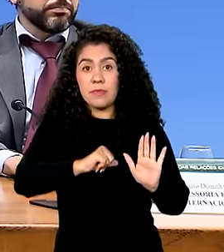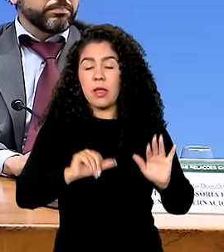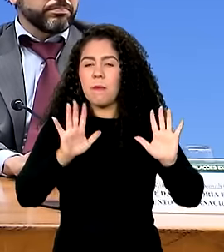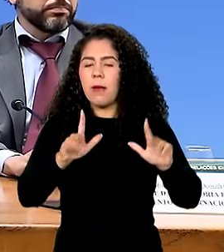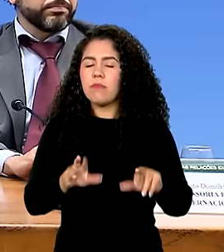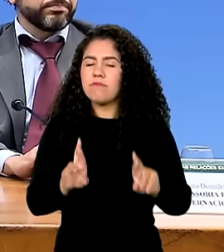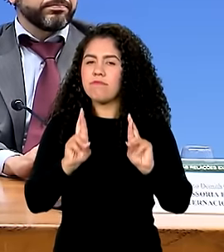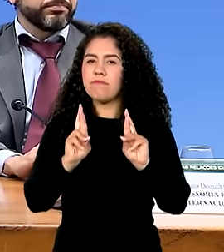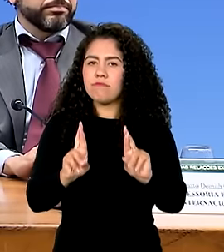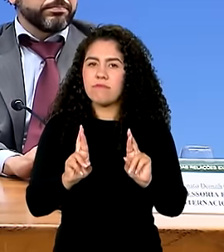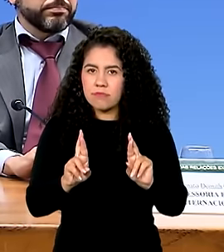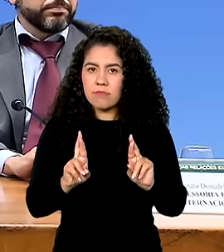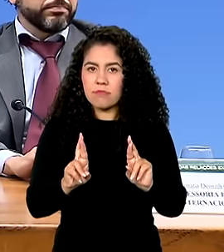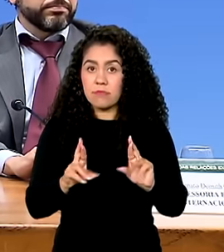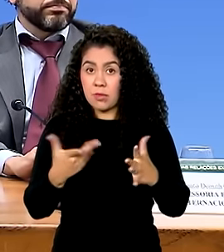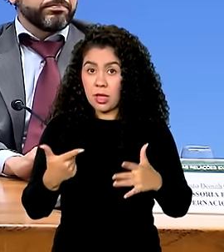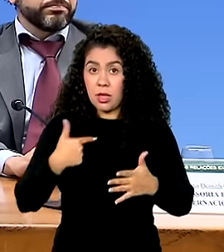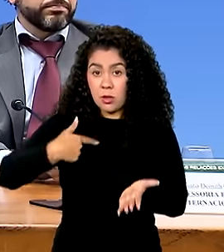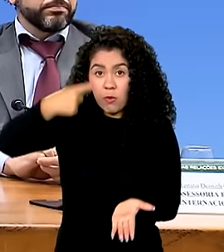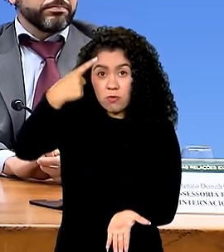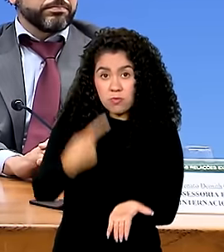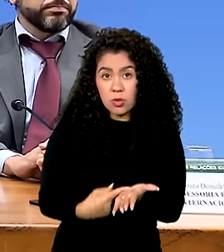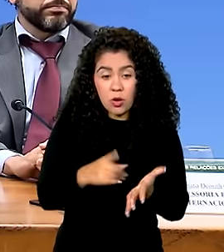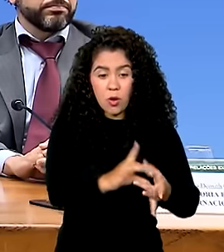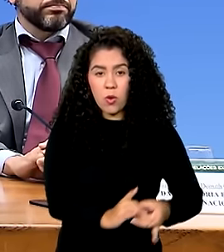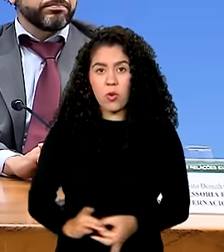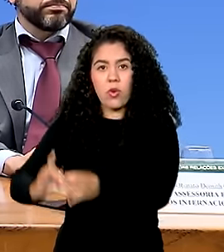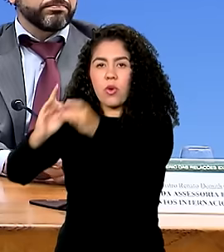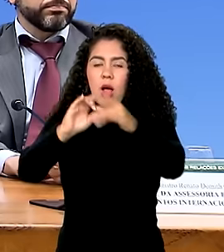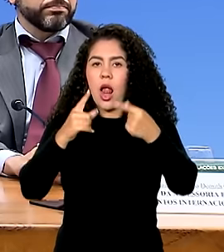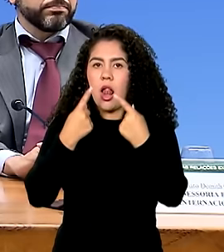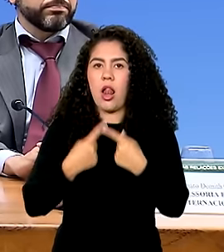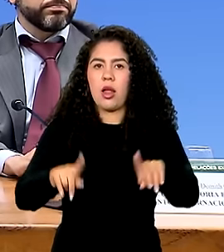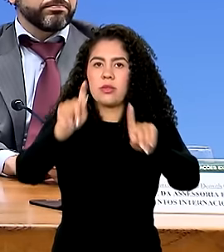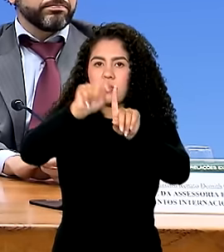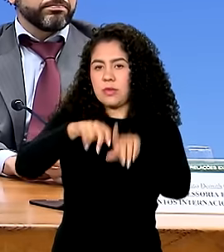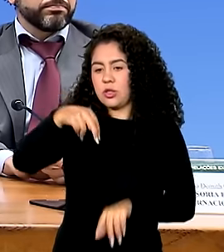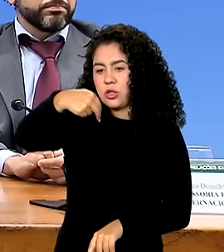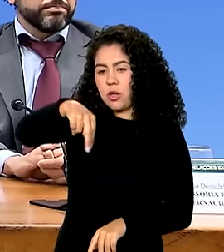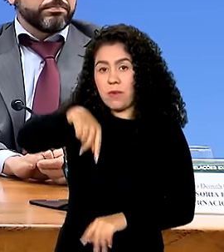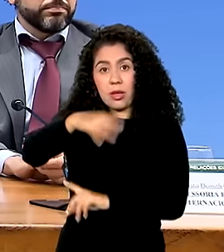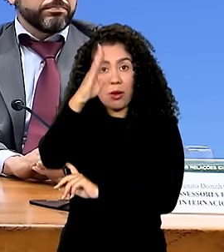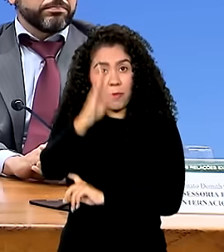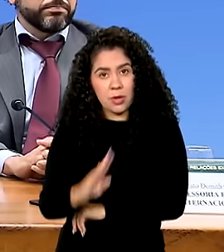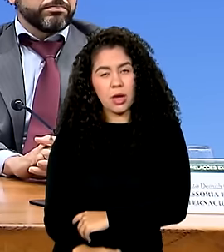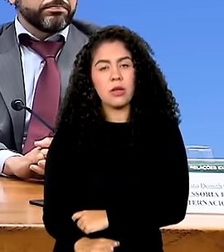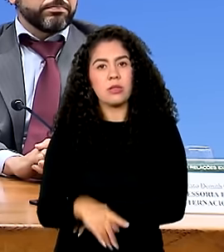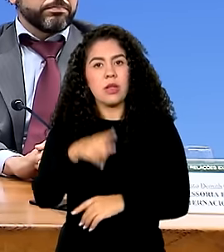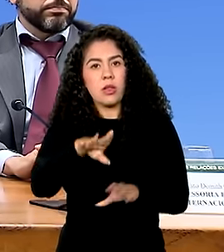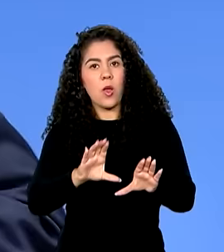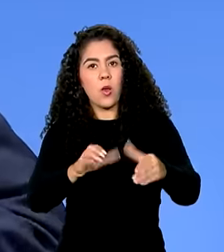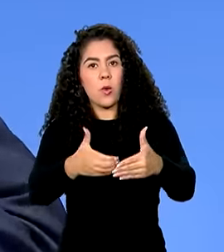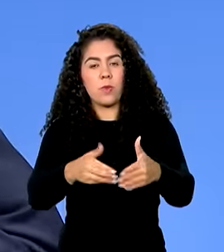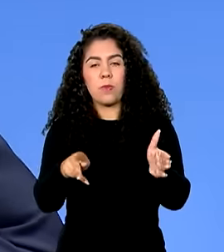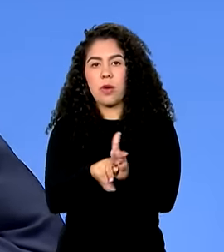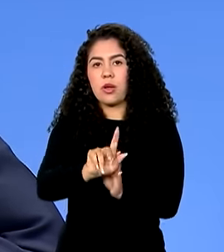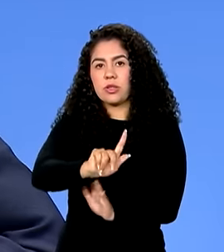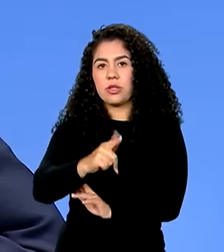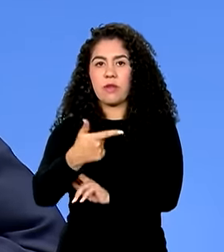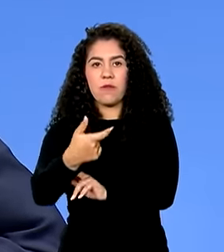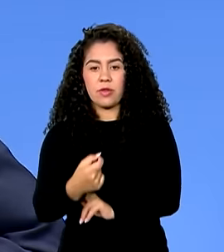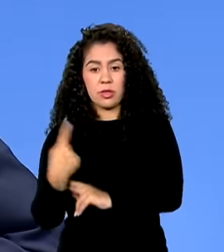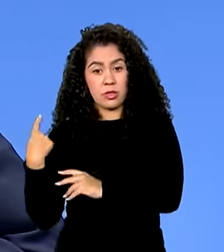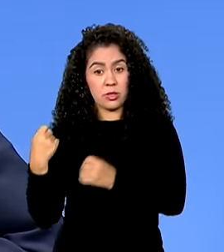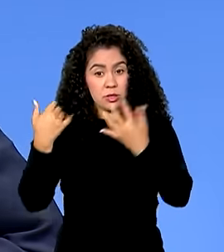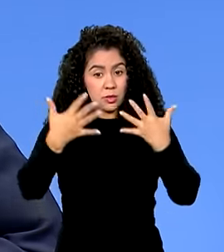expectativa é que a aliança seja lançada em novembro no Brasil, durante a cúpula de líderes do G20. Chegamos a